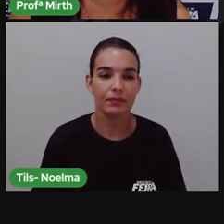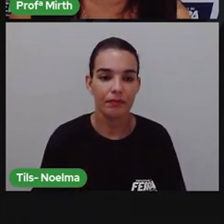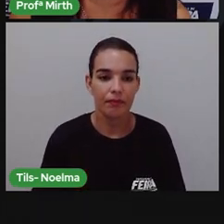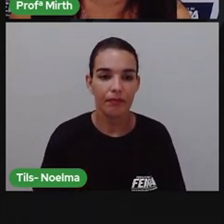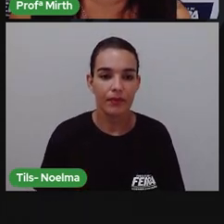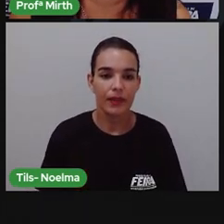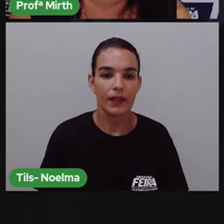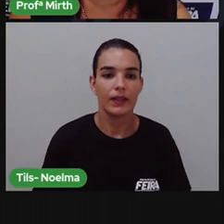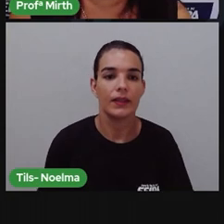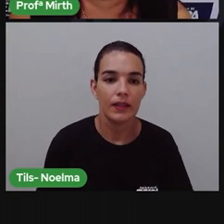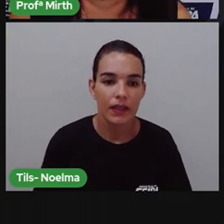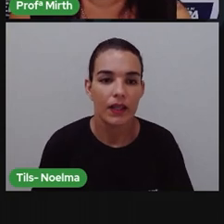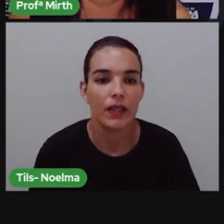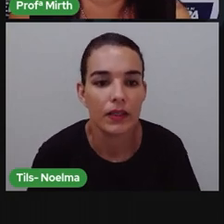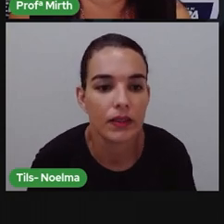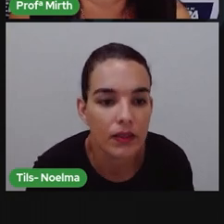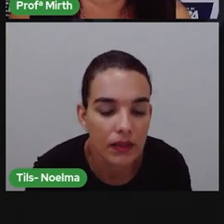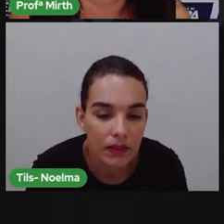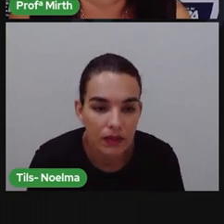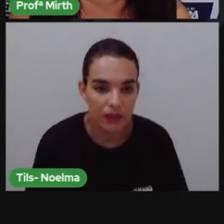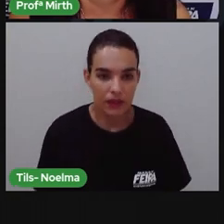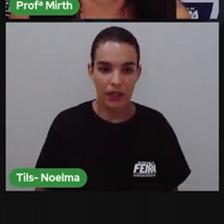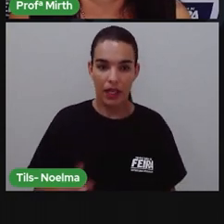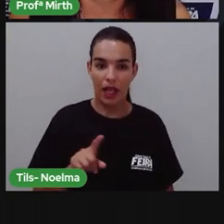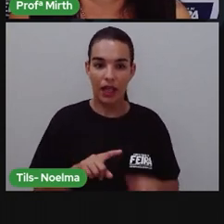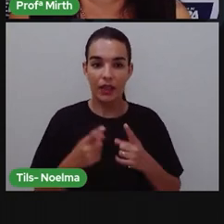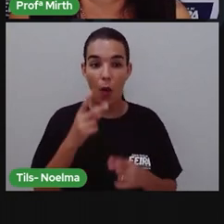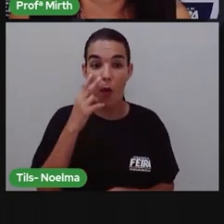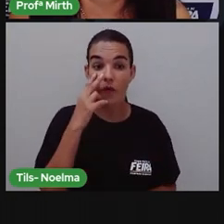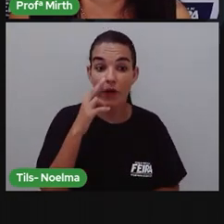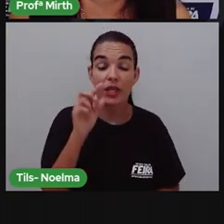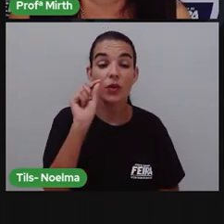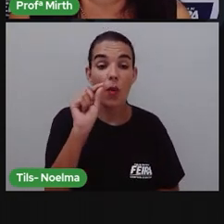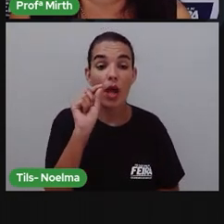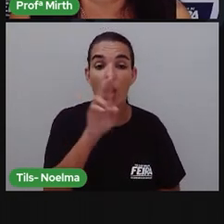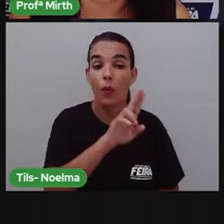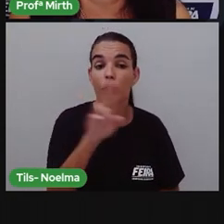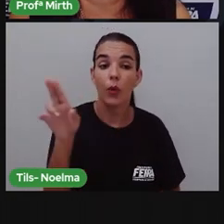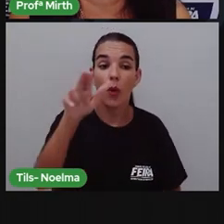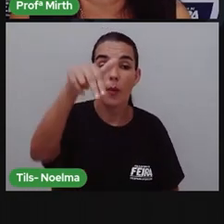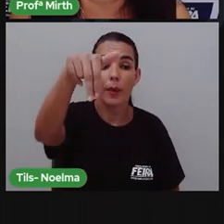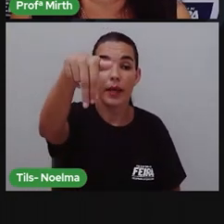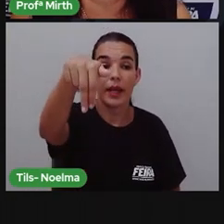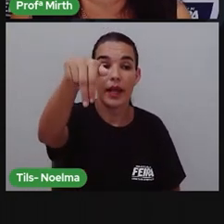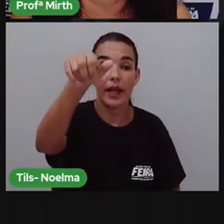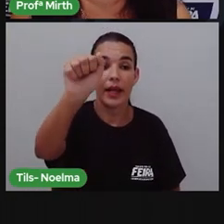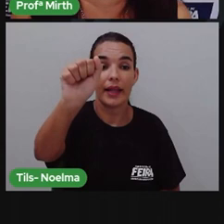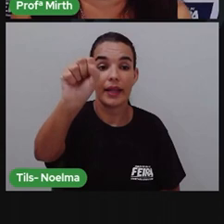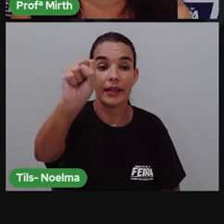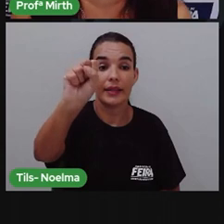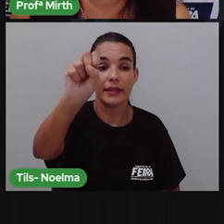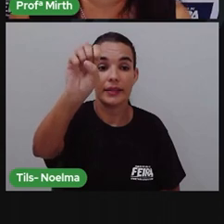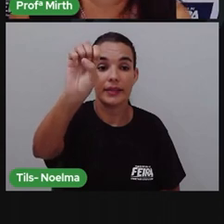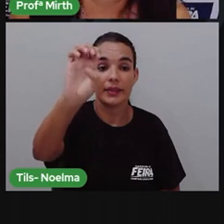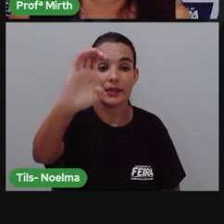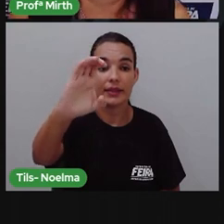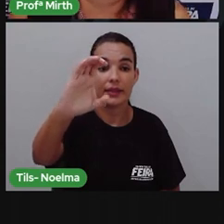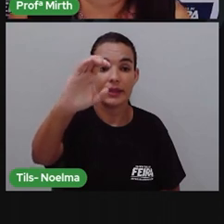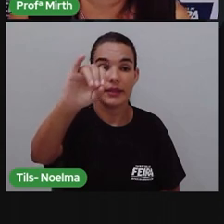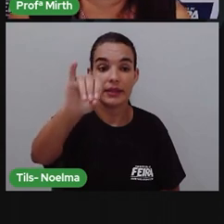nasci, quem nasci, eu nasci. Então, está aí em primeira pessoa, né? Ele está falando dele